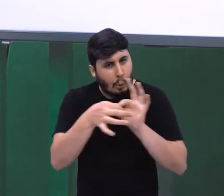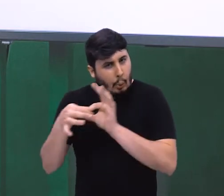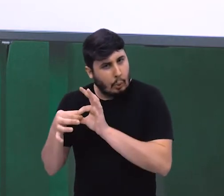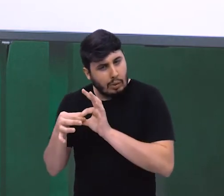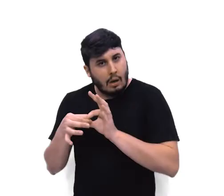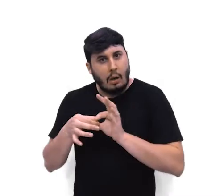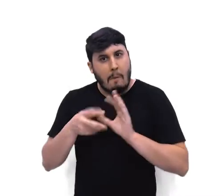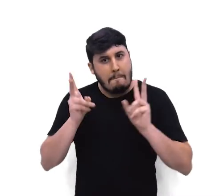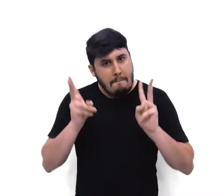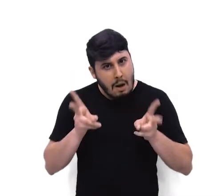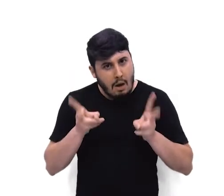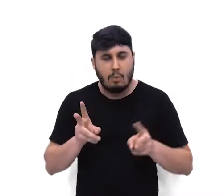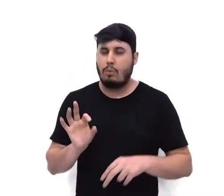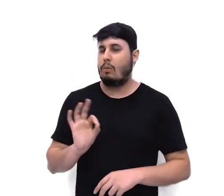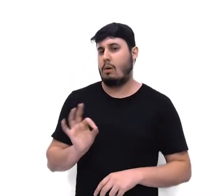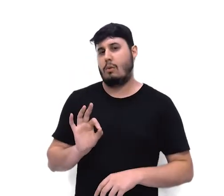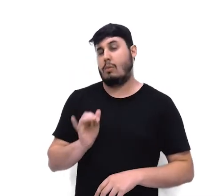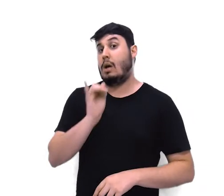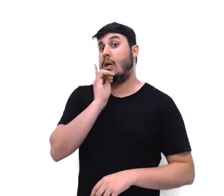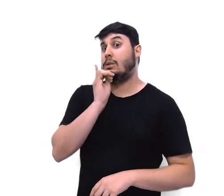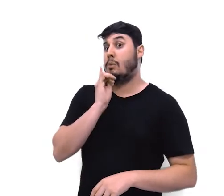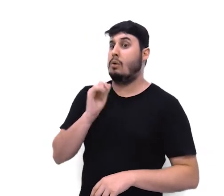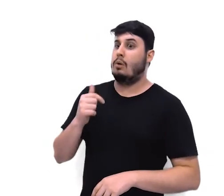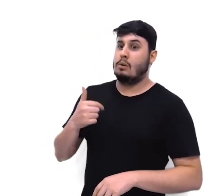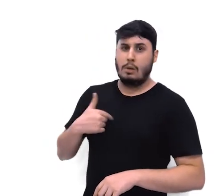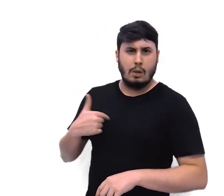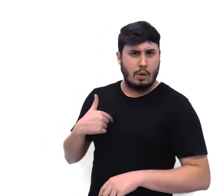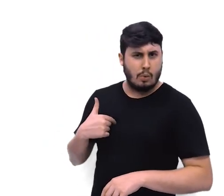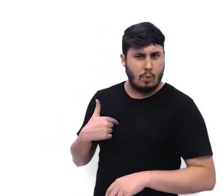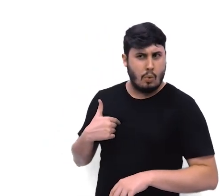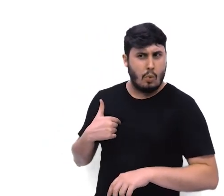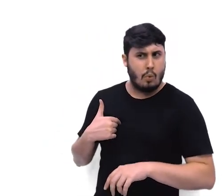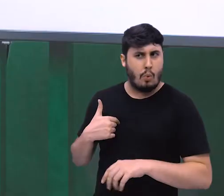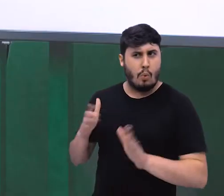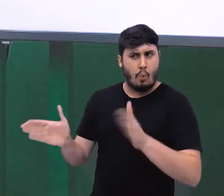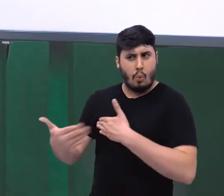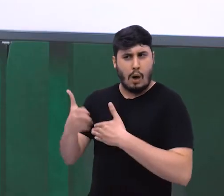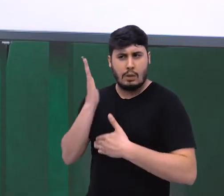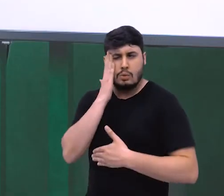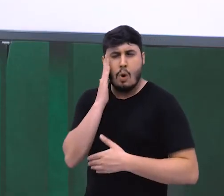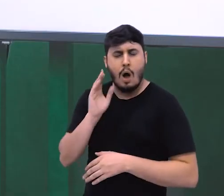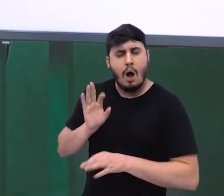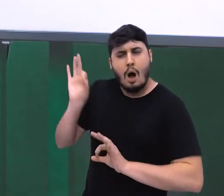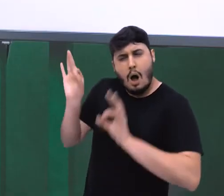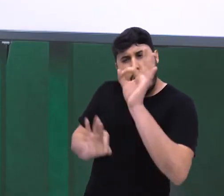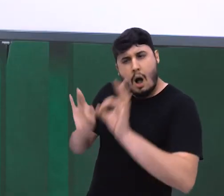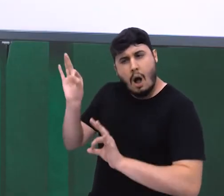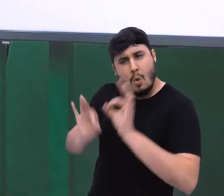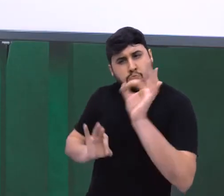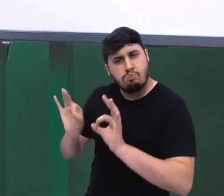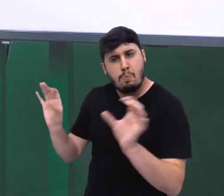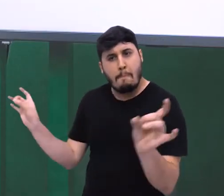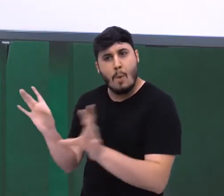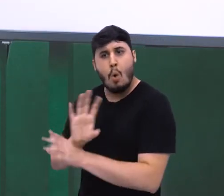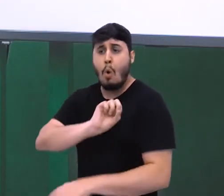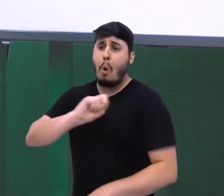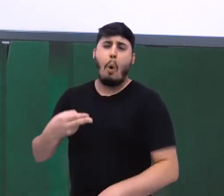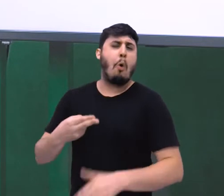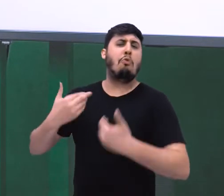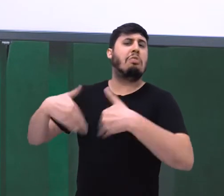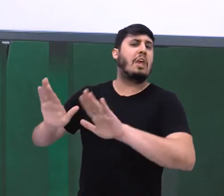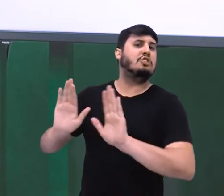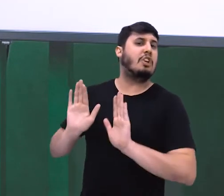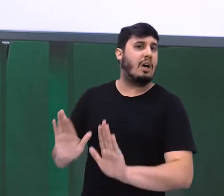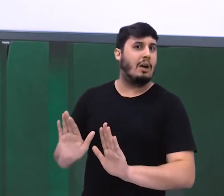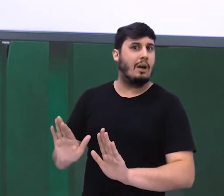exemplo, arrumo o meu quarto ou deixo tudo assim como está. Veja que eu tenho duas ações, mas eu não vou